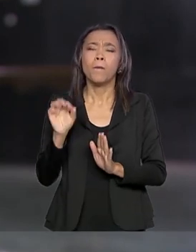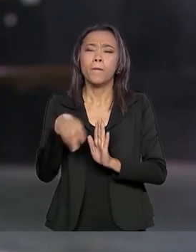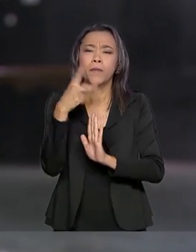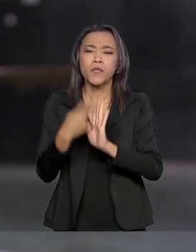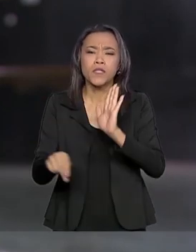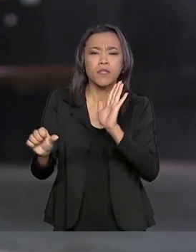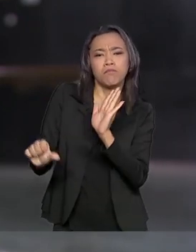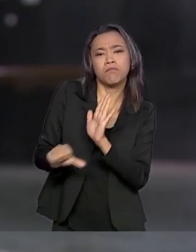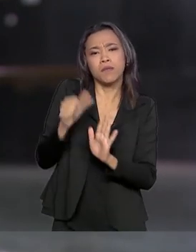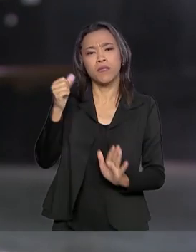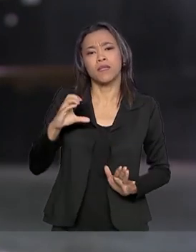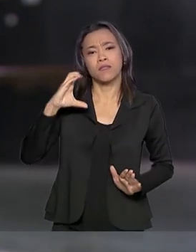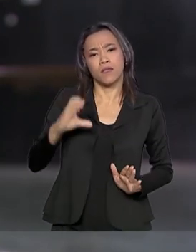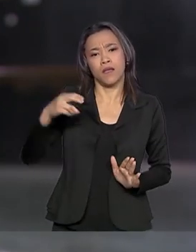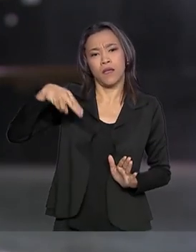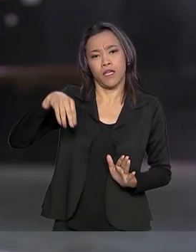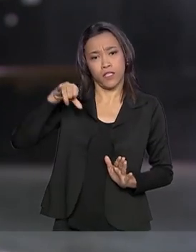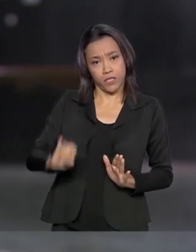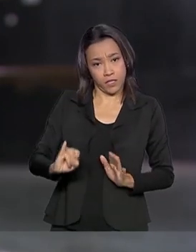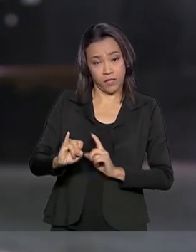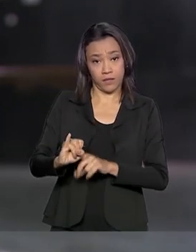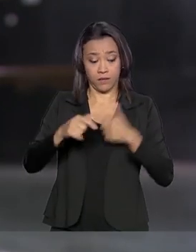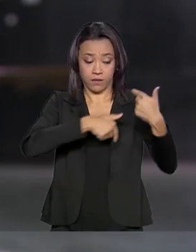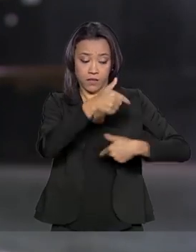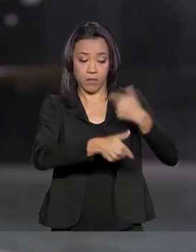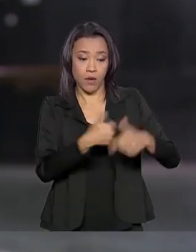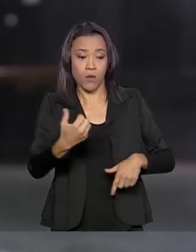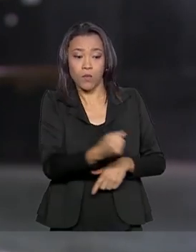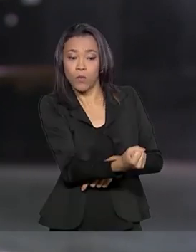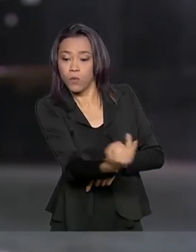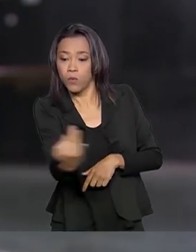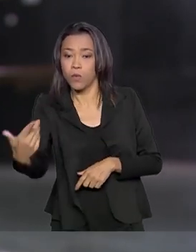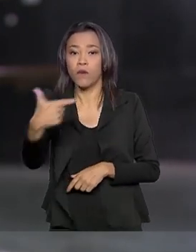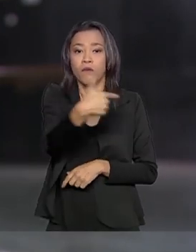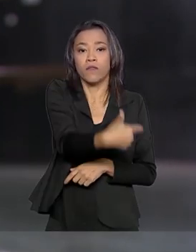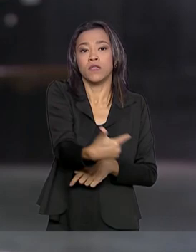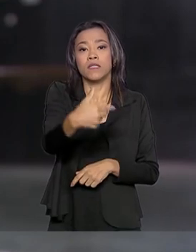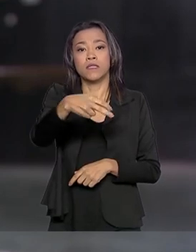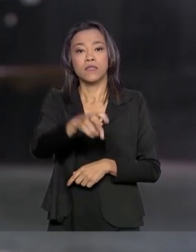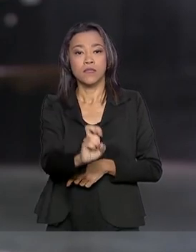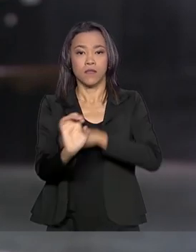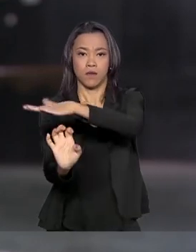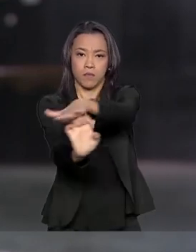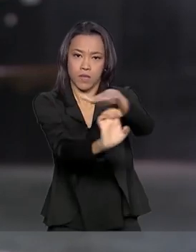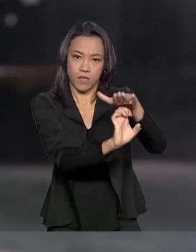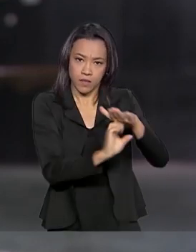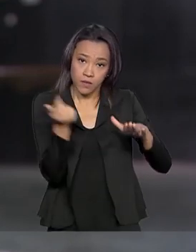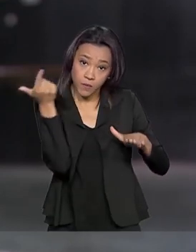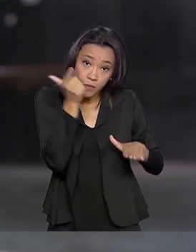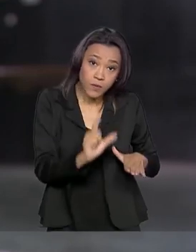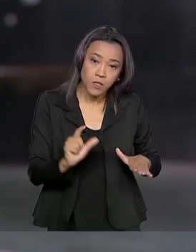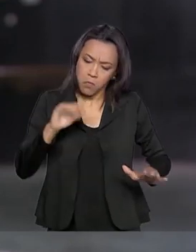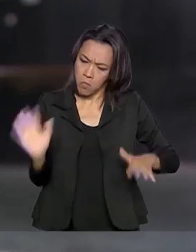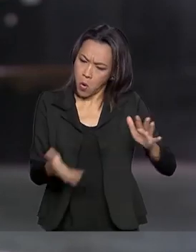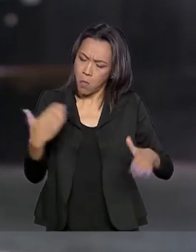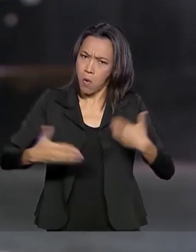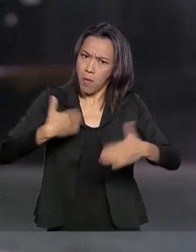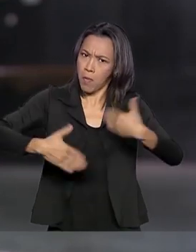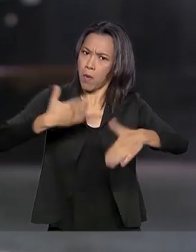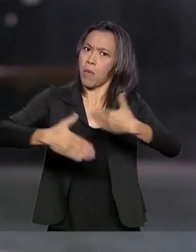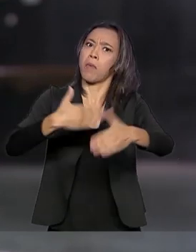as mesmas características, trabalhou com 25 empresas e conseguiu um aumento de produtividade de até